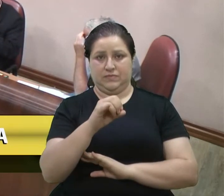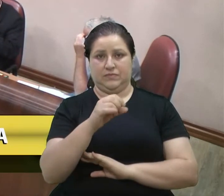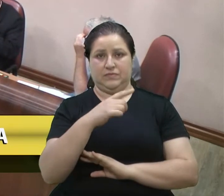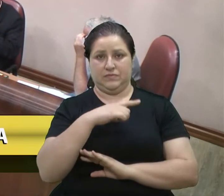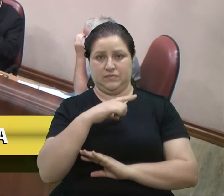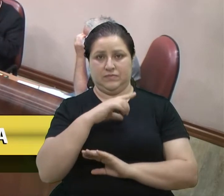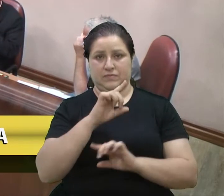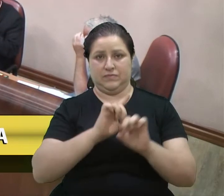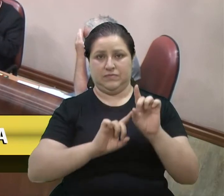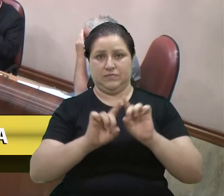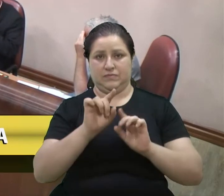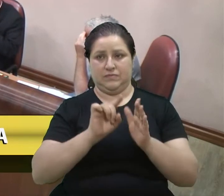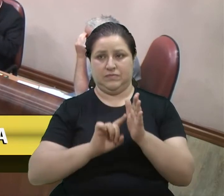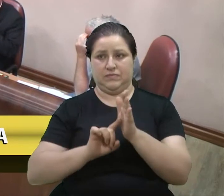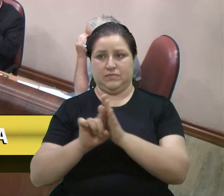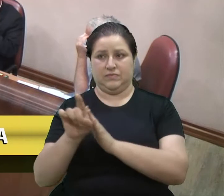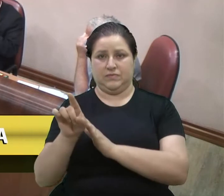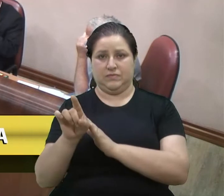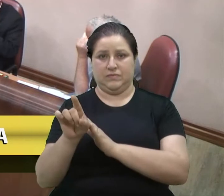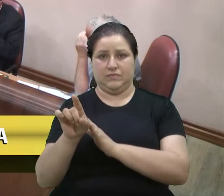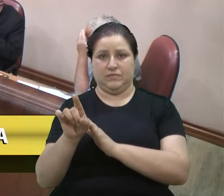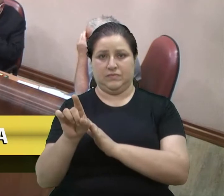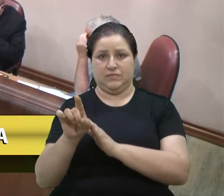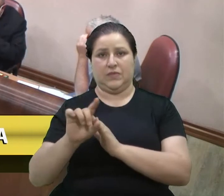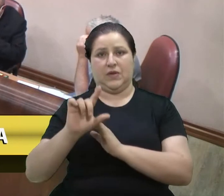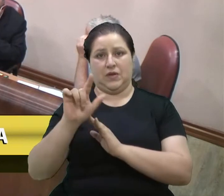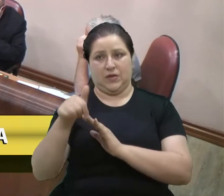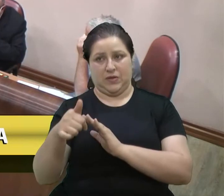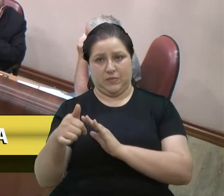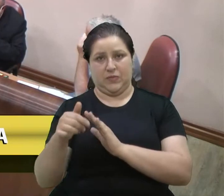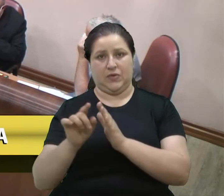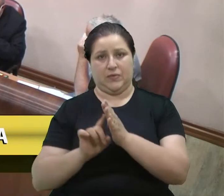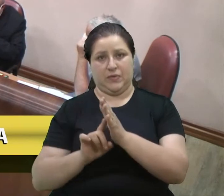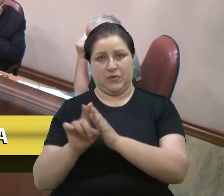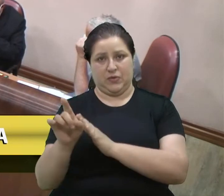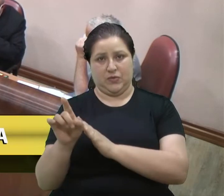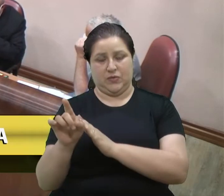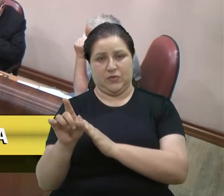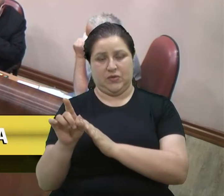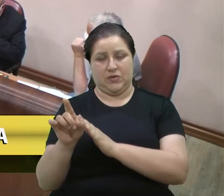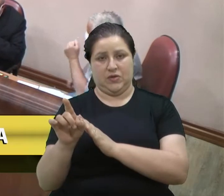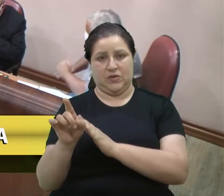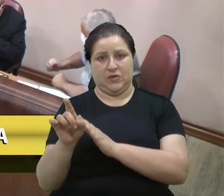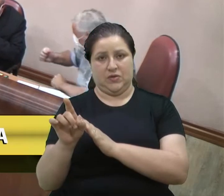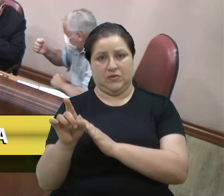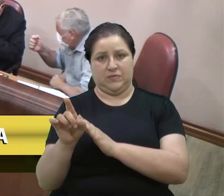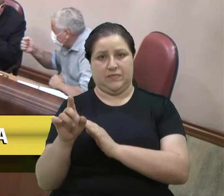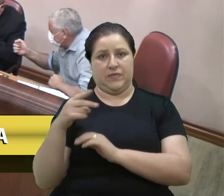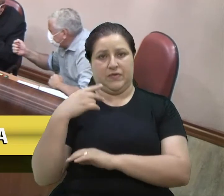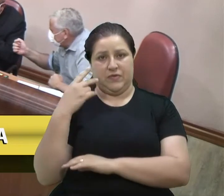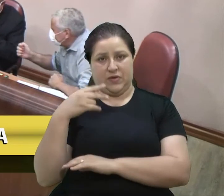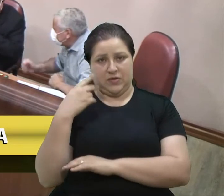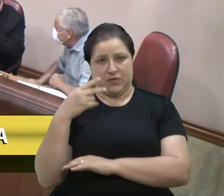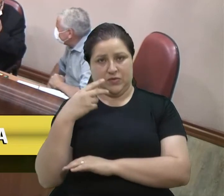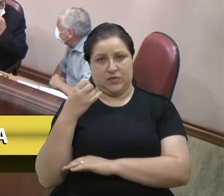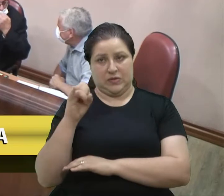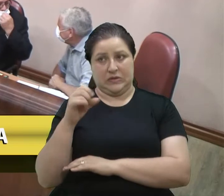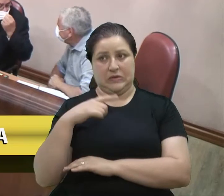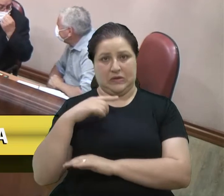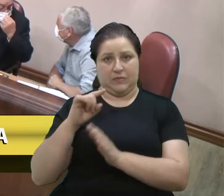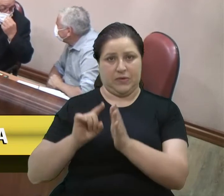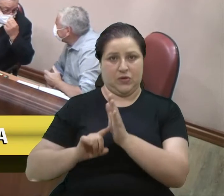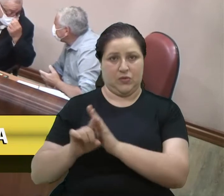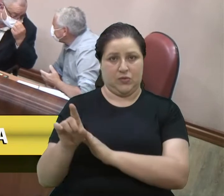algum questionamento, pós o questionamento feito pelos vereadores, caso haja,